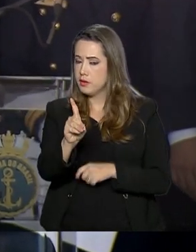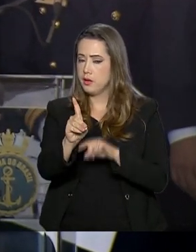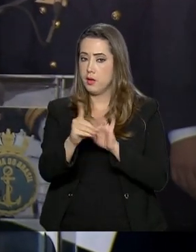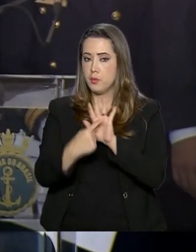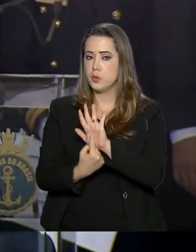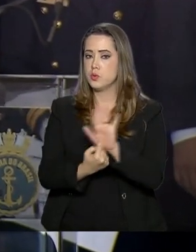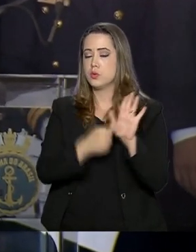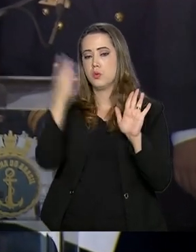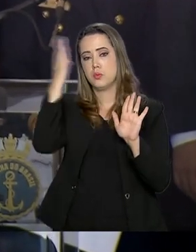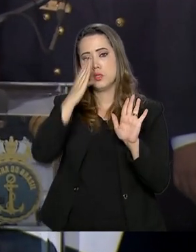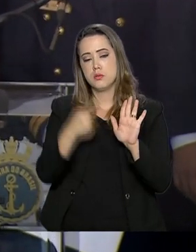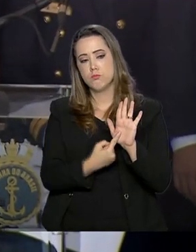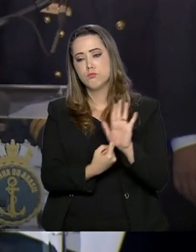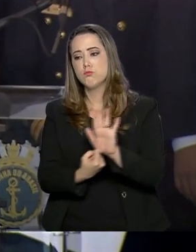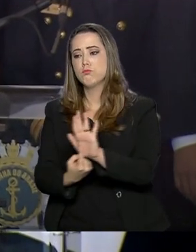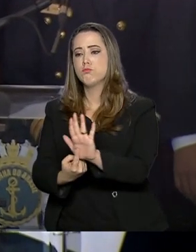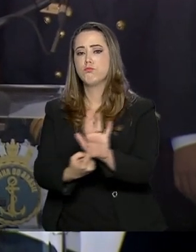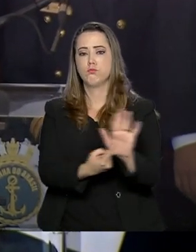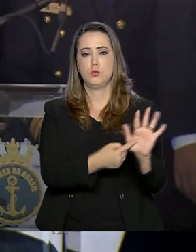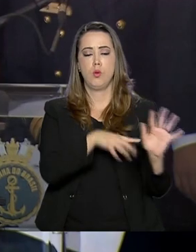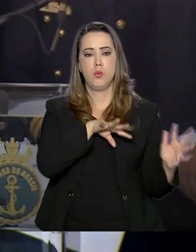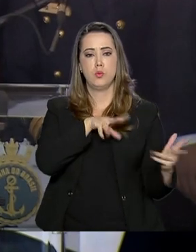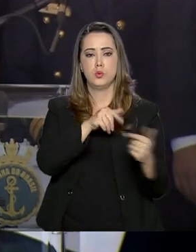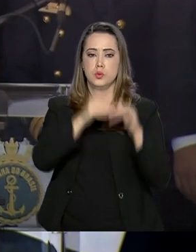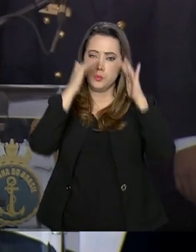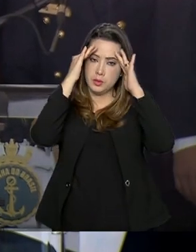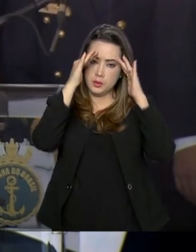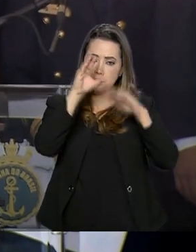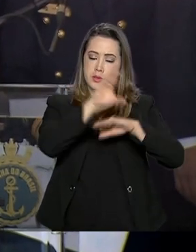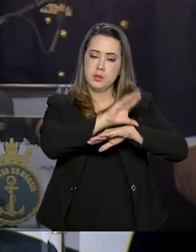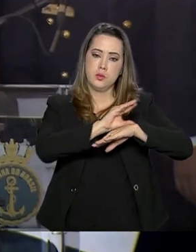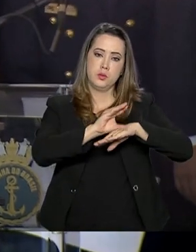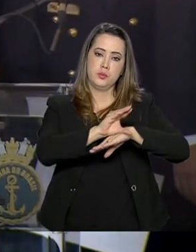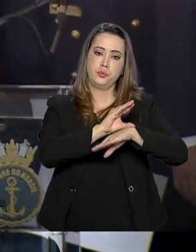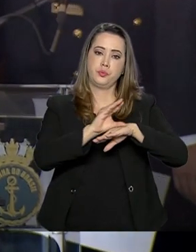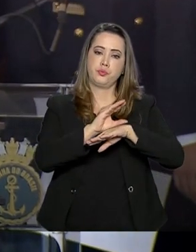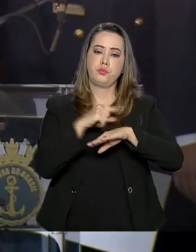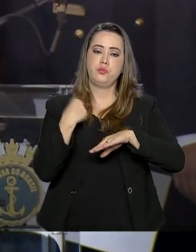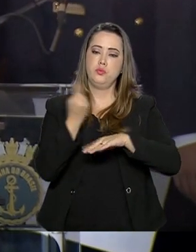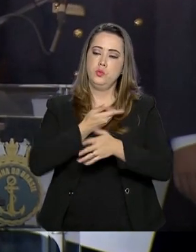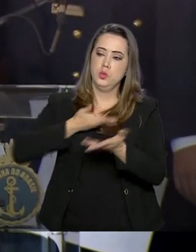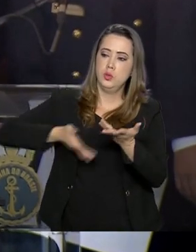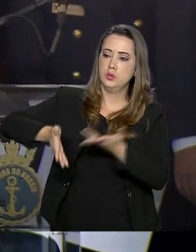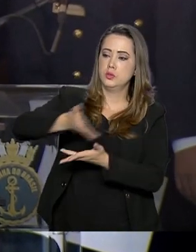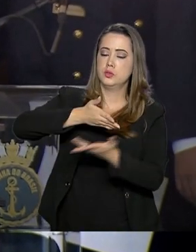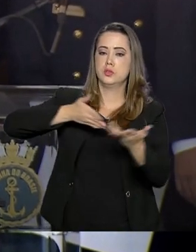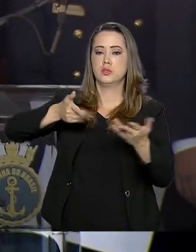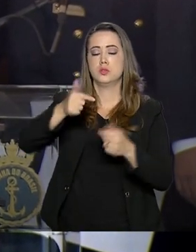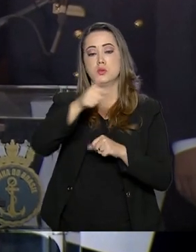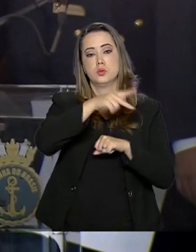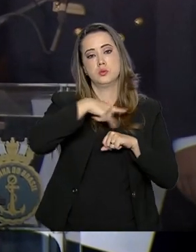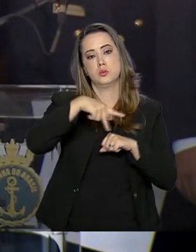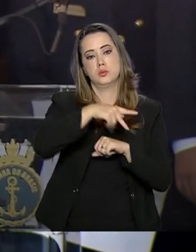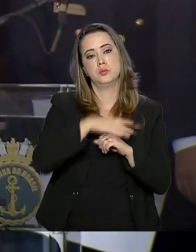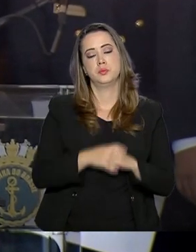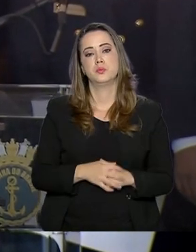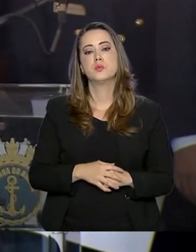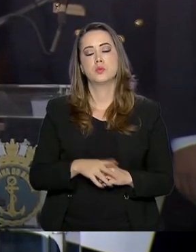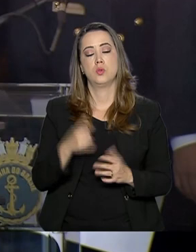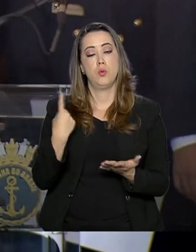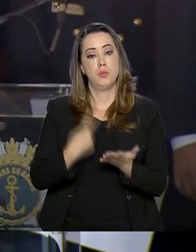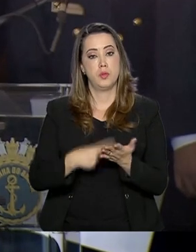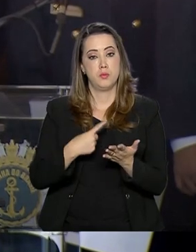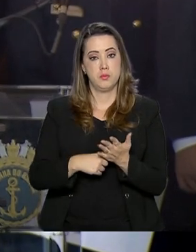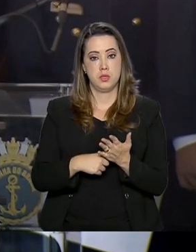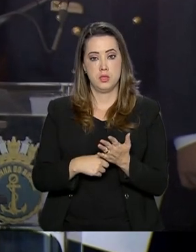ao mundo, obediente aos princípios constitucionais que regem nossas relações internacionais. Consolidou